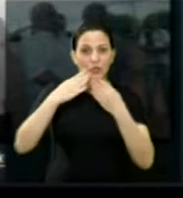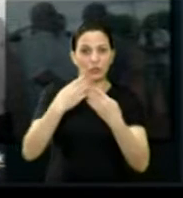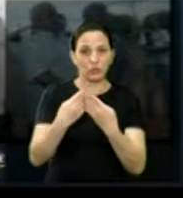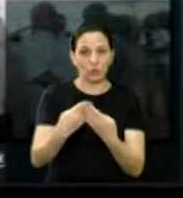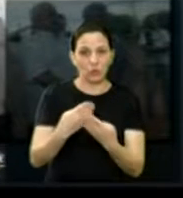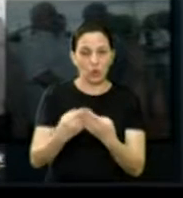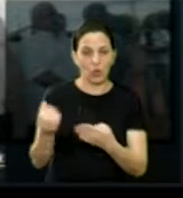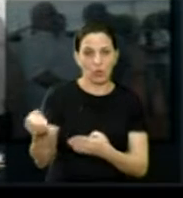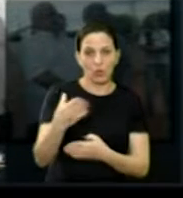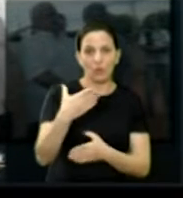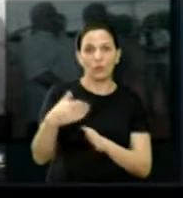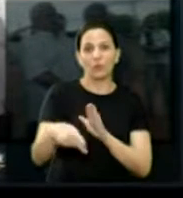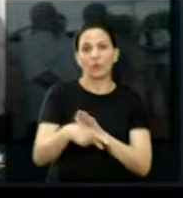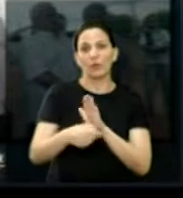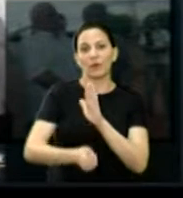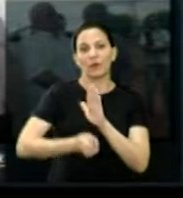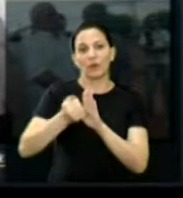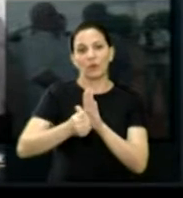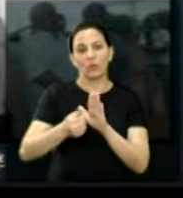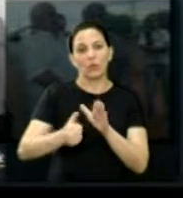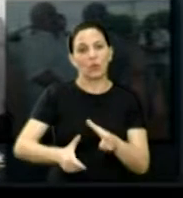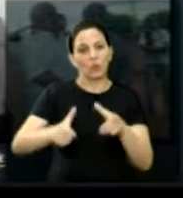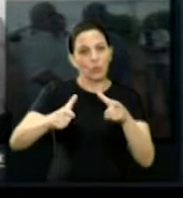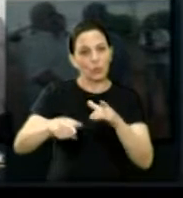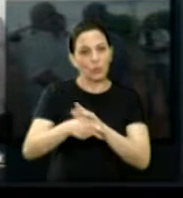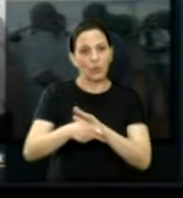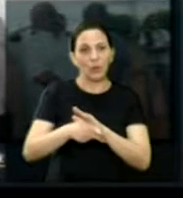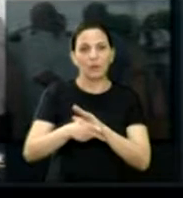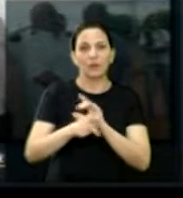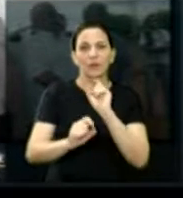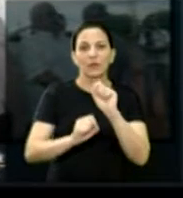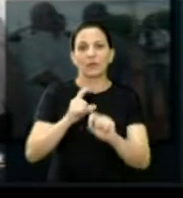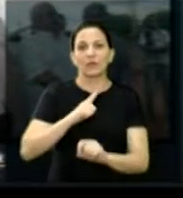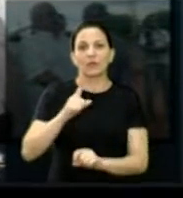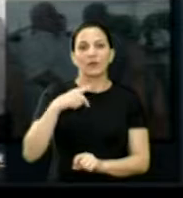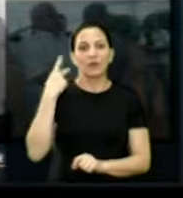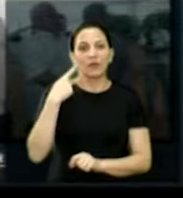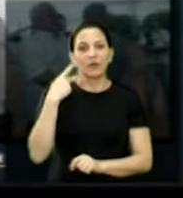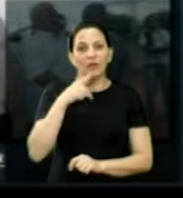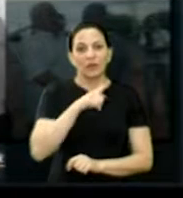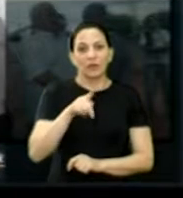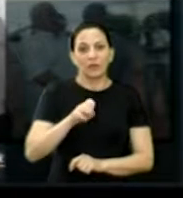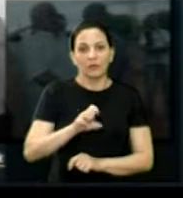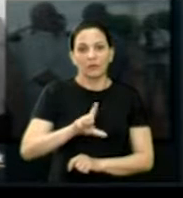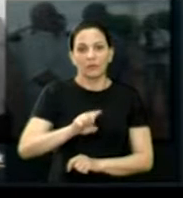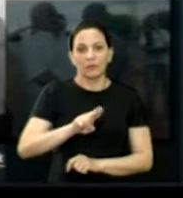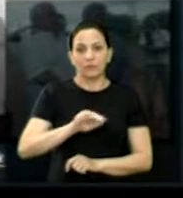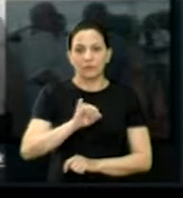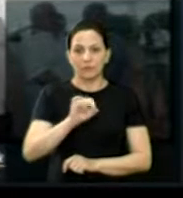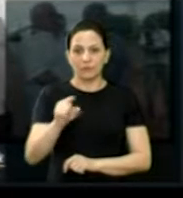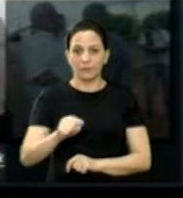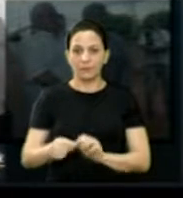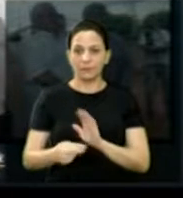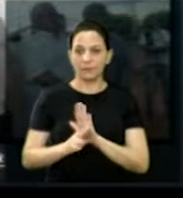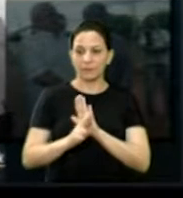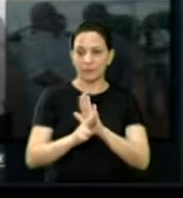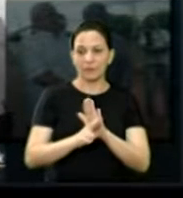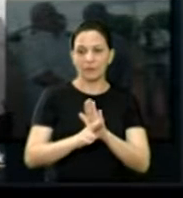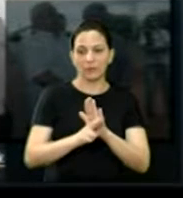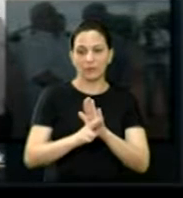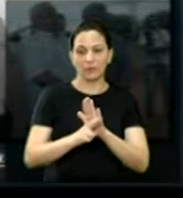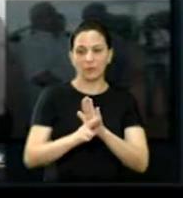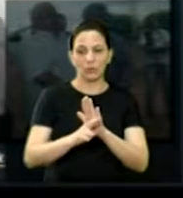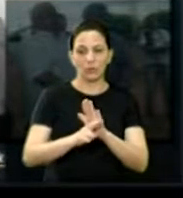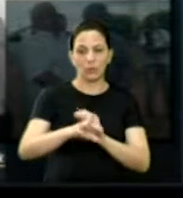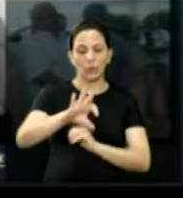de Araraquara. O vereador Zé Luiz é que representou, inclusive, o Jefferson e a Chuda, representou a